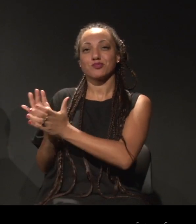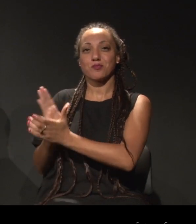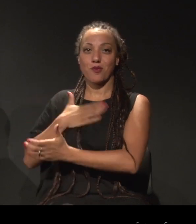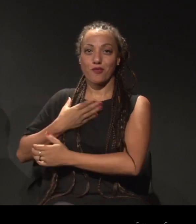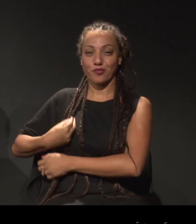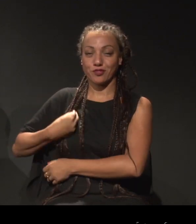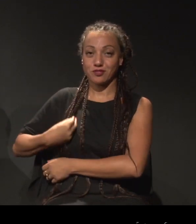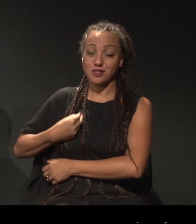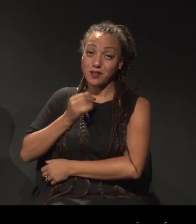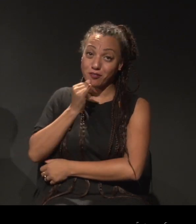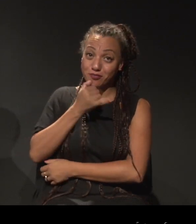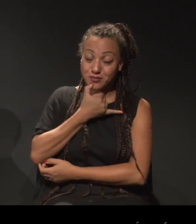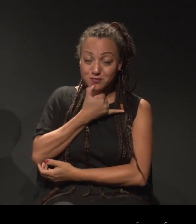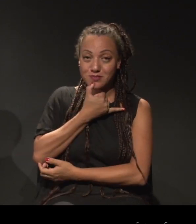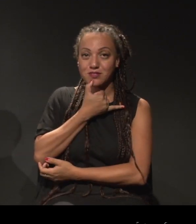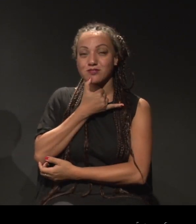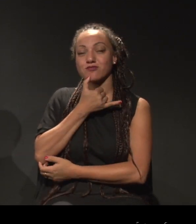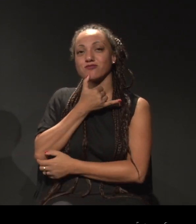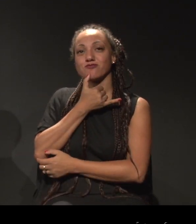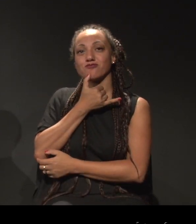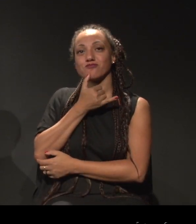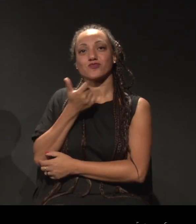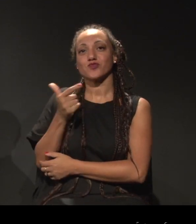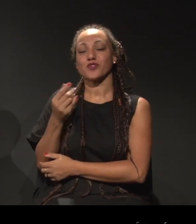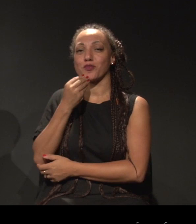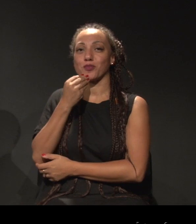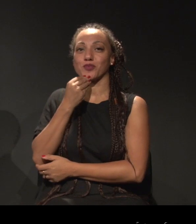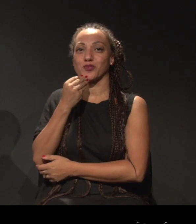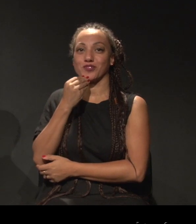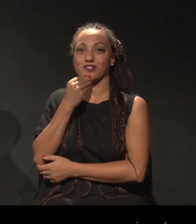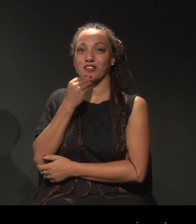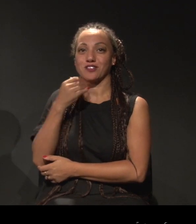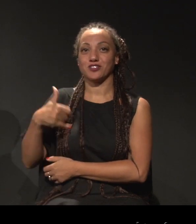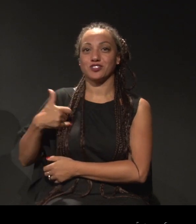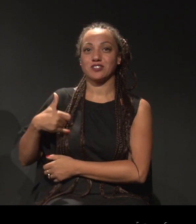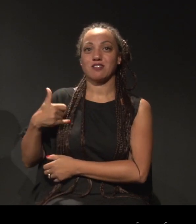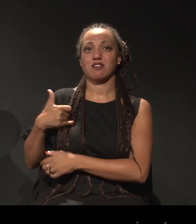que, infelizmente, não tiveram a oportunidade de chegar aos 20 anos.